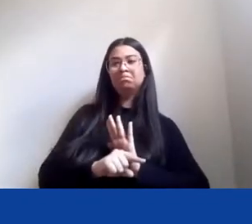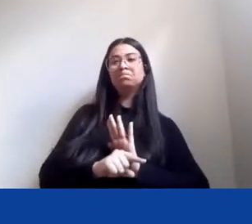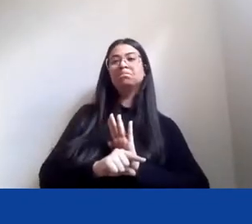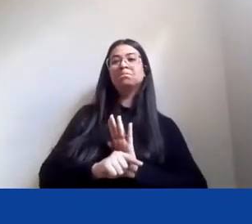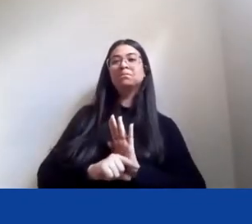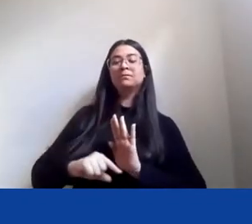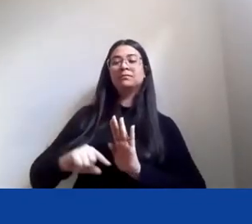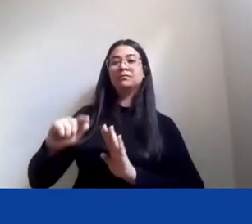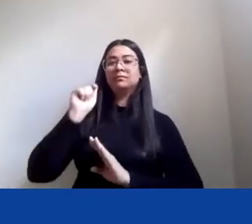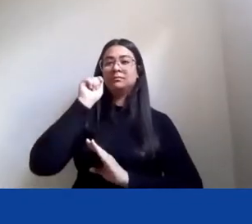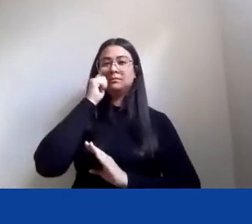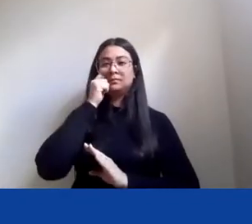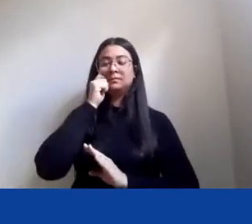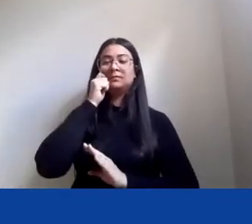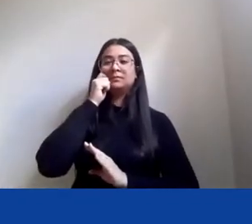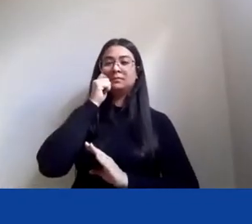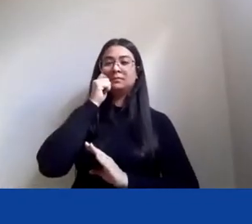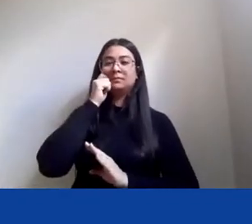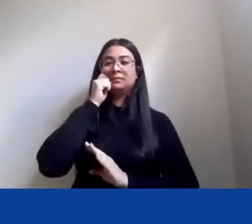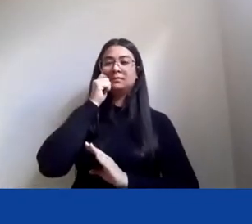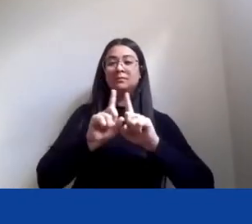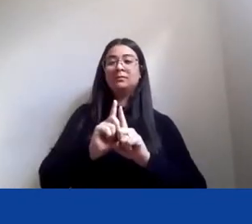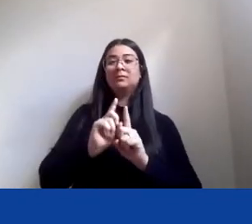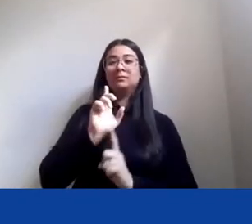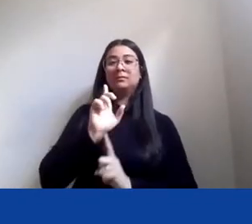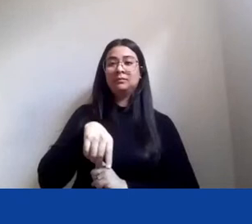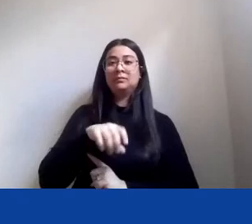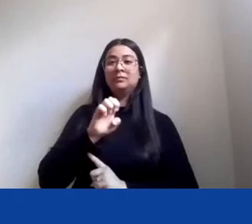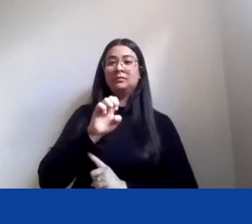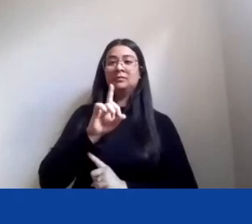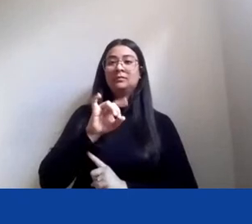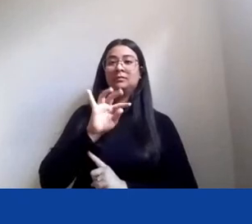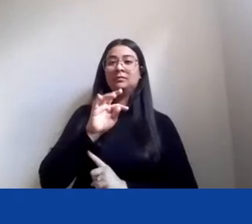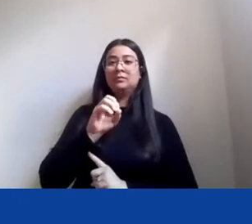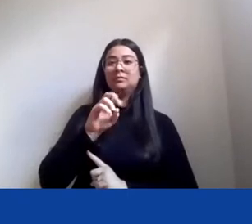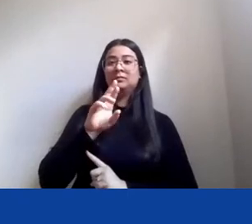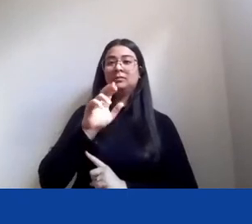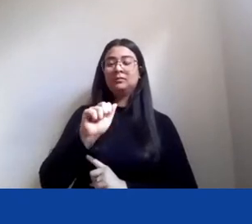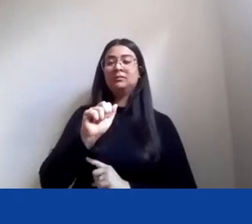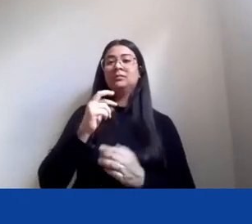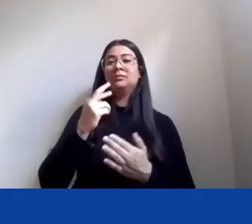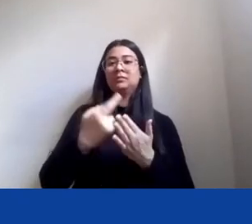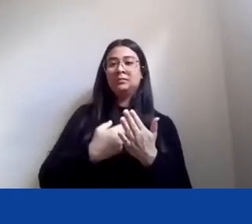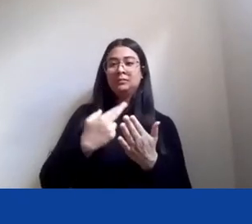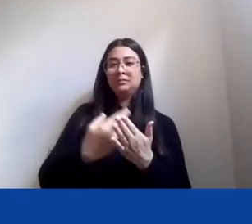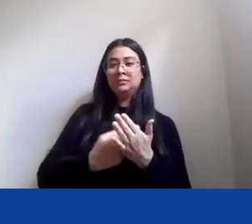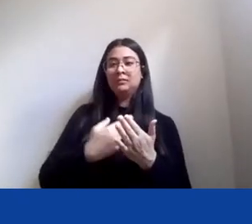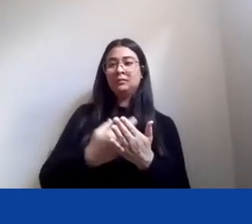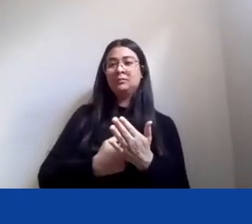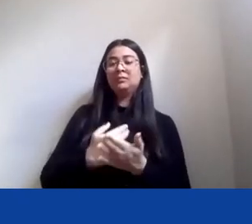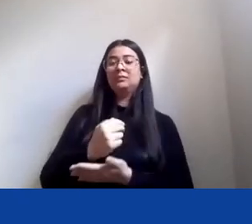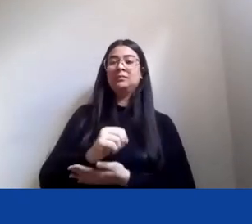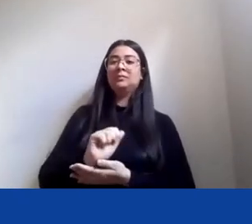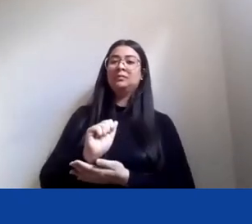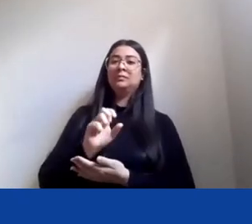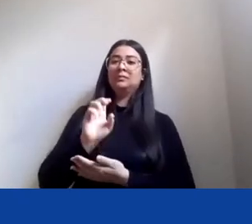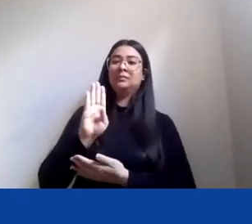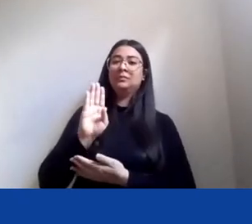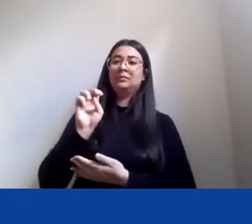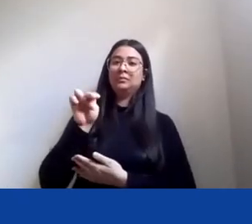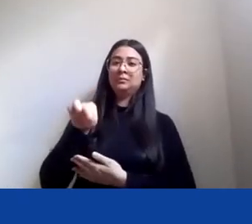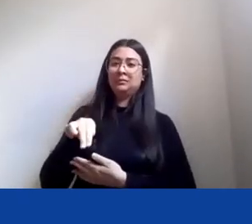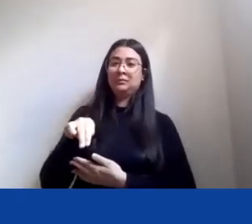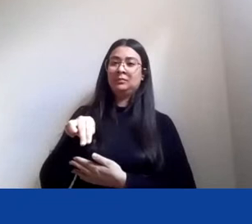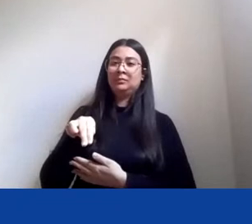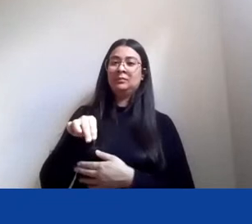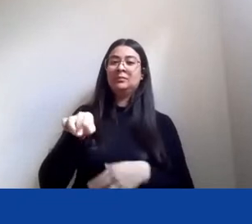revista ABPN, quer dizer, foi no bienio de 1917 e de 1918. Meu colega Enio,